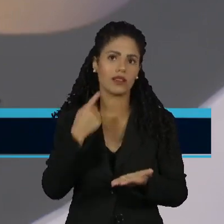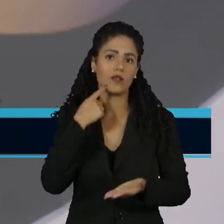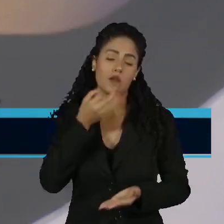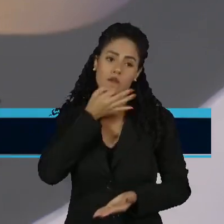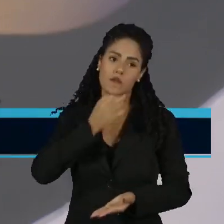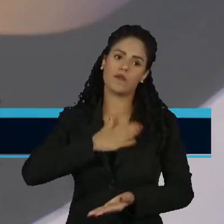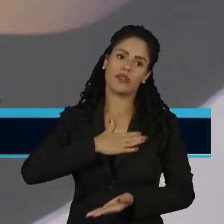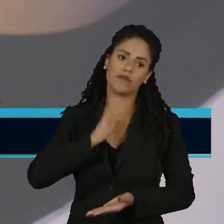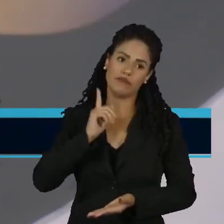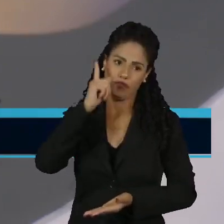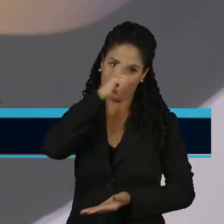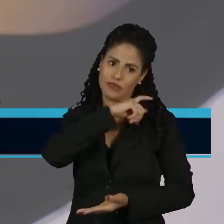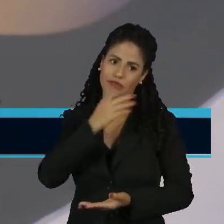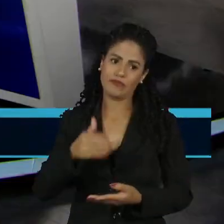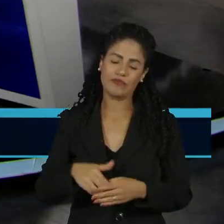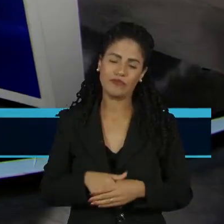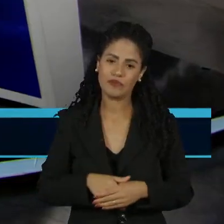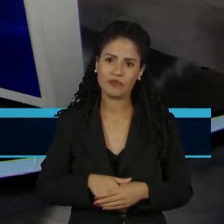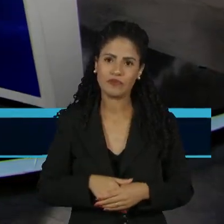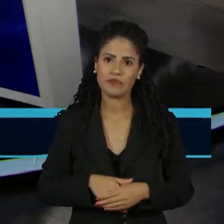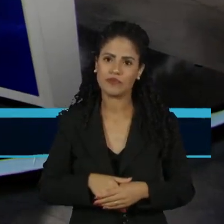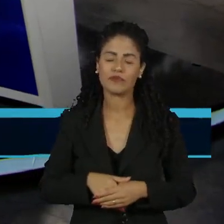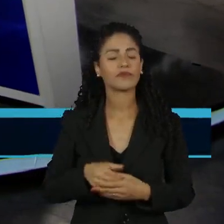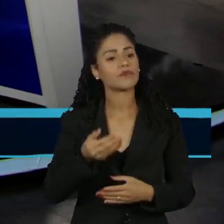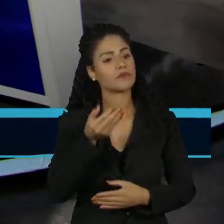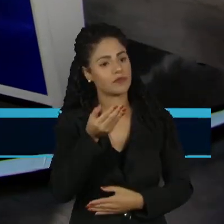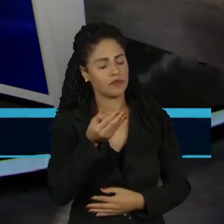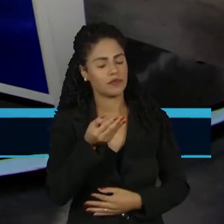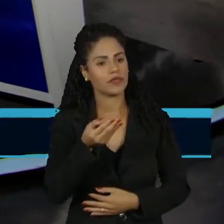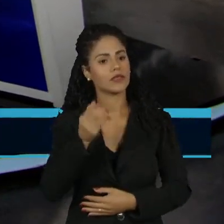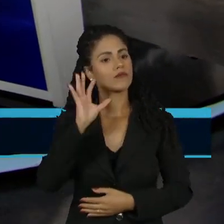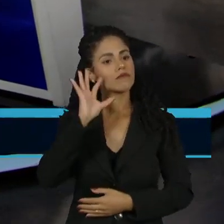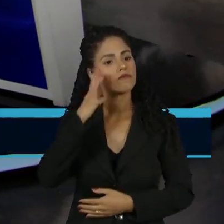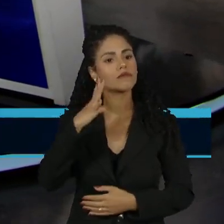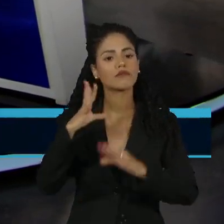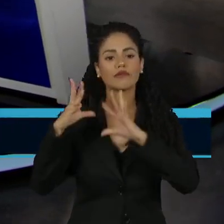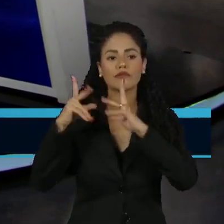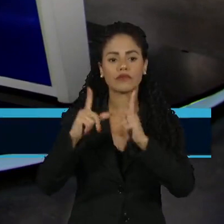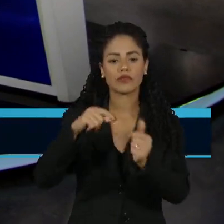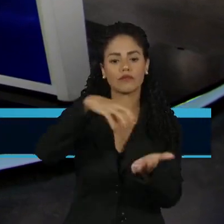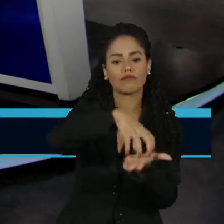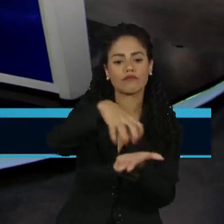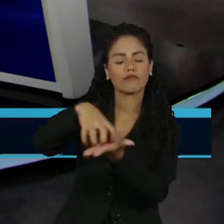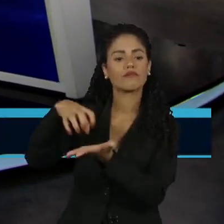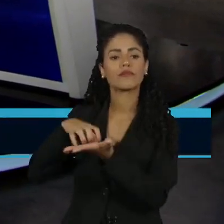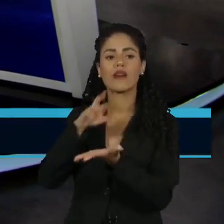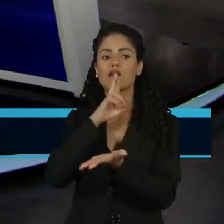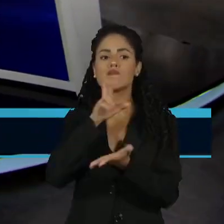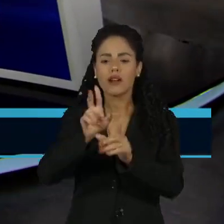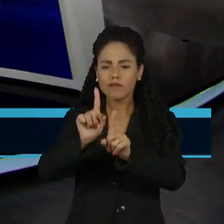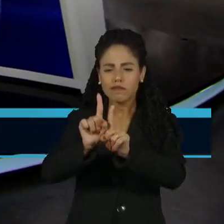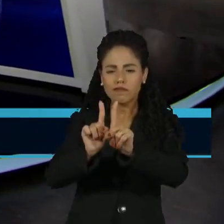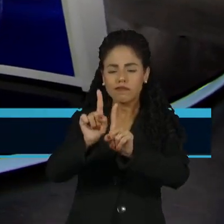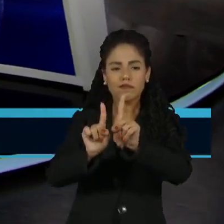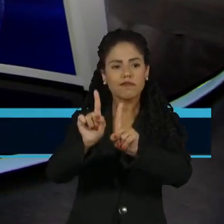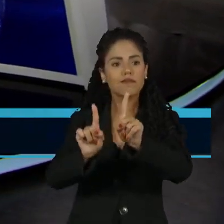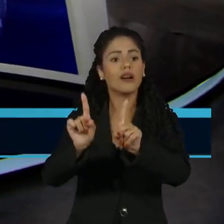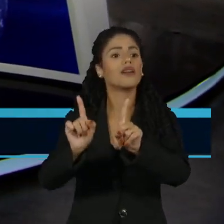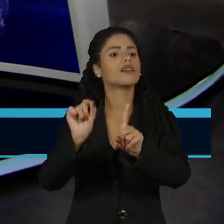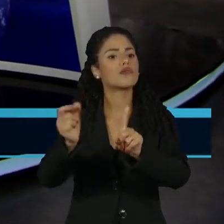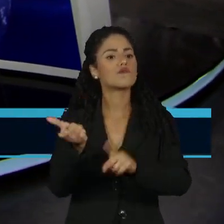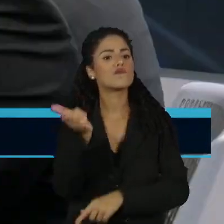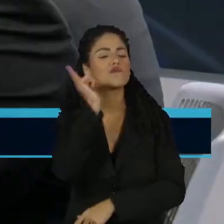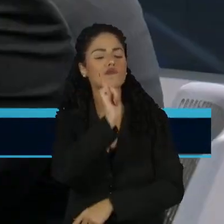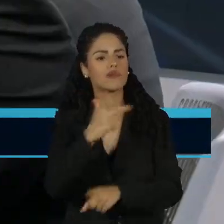opinião, a demanda da sociedade. Agora, Sakamoto, a previsão de todos os institutos é de um resultado apertado, seja quem for o